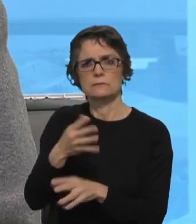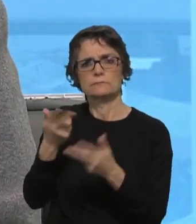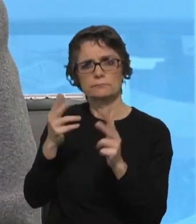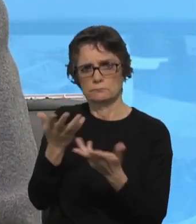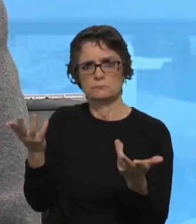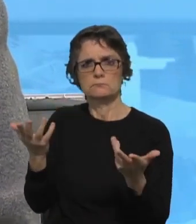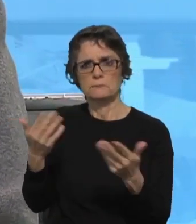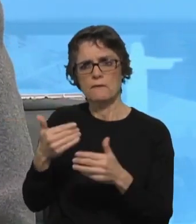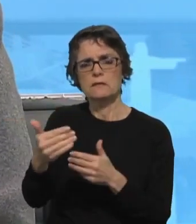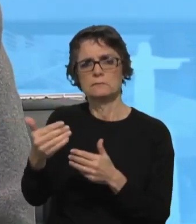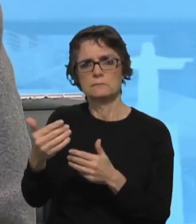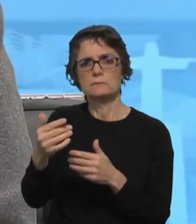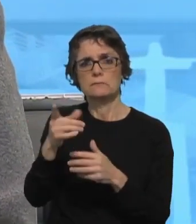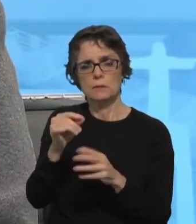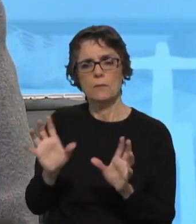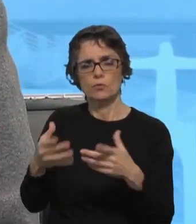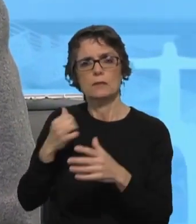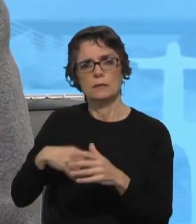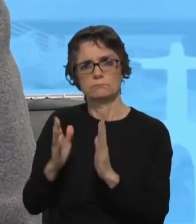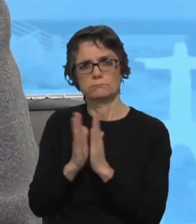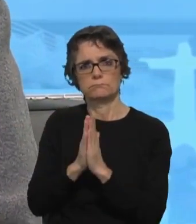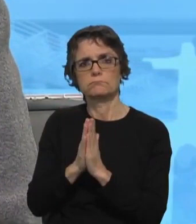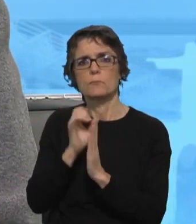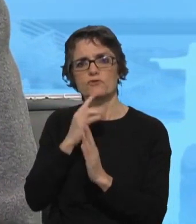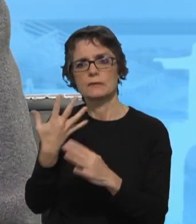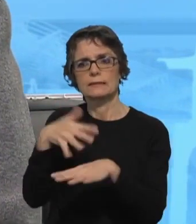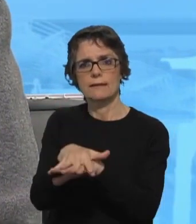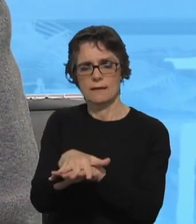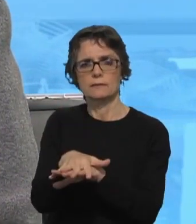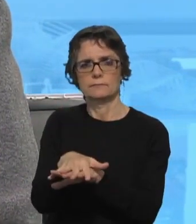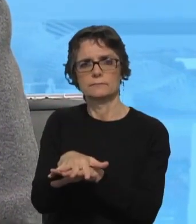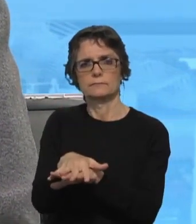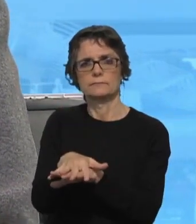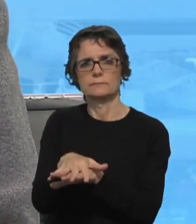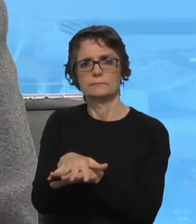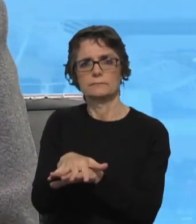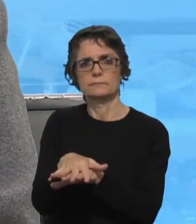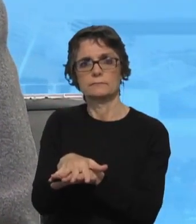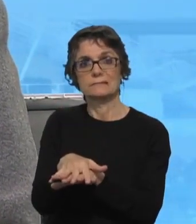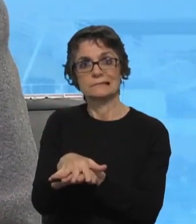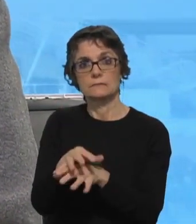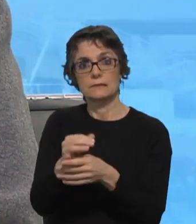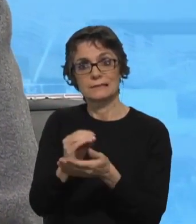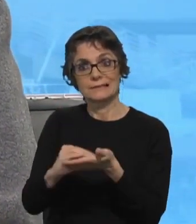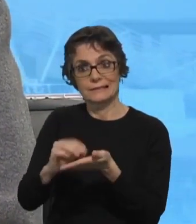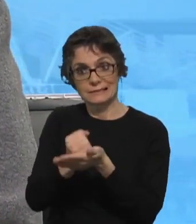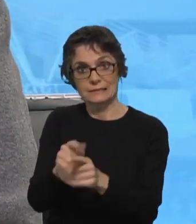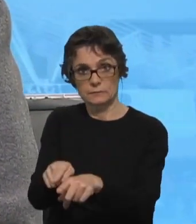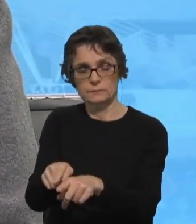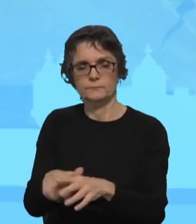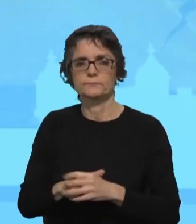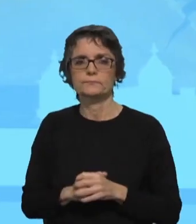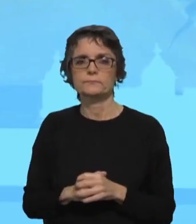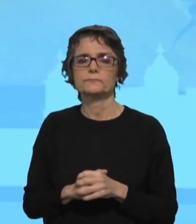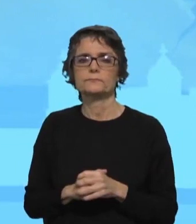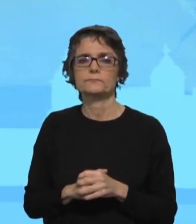a Pastoral Nacional dos Ciganos integrasse esse apoio a essas secretarias. Portanto, no